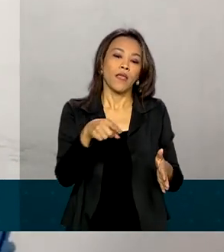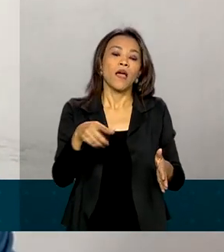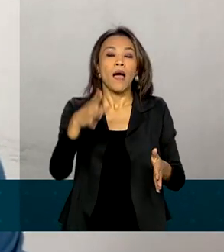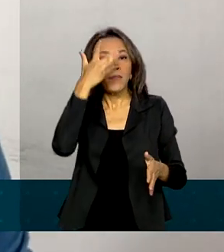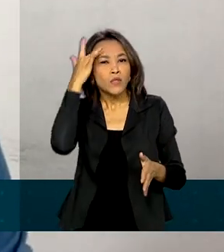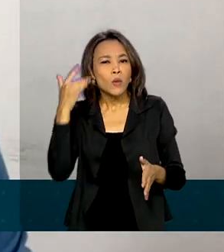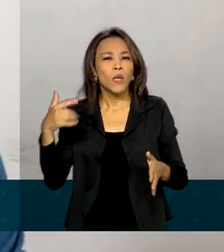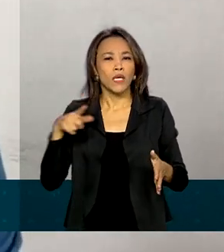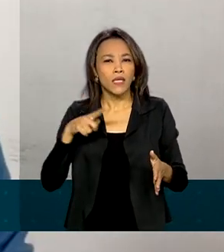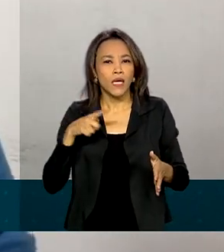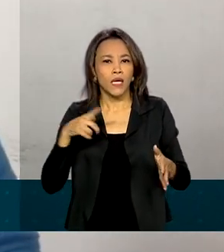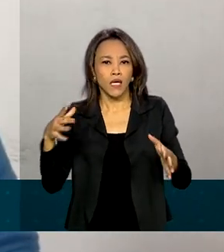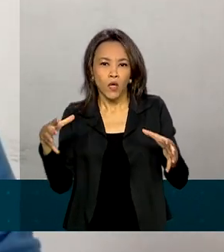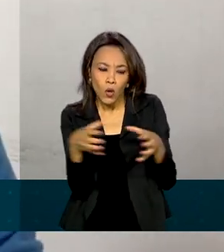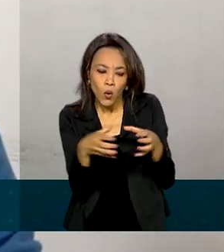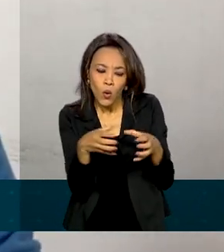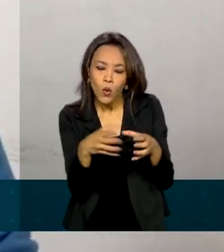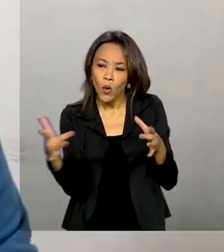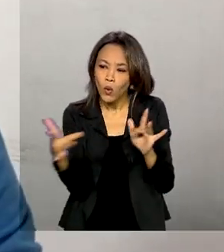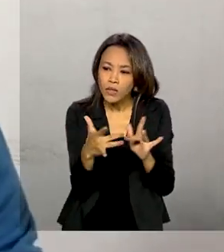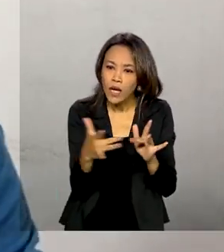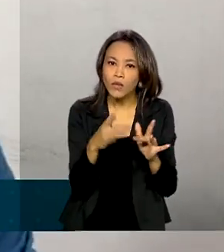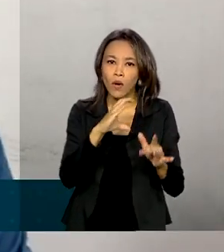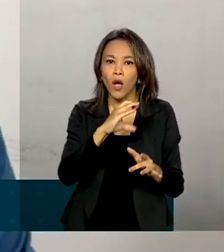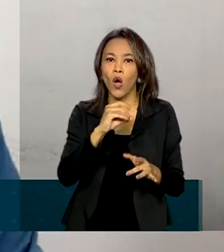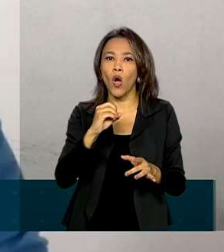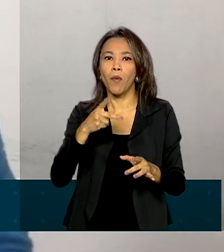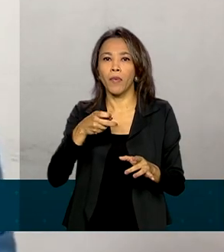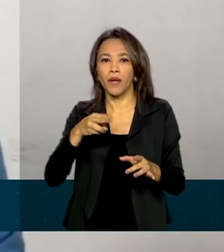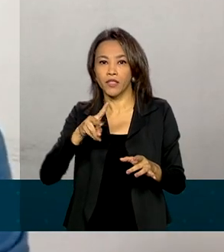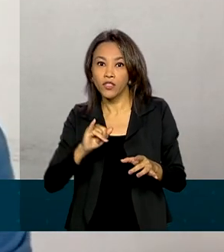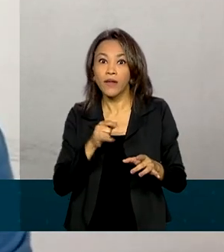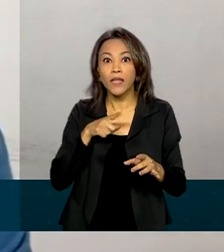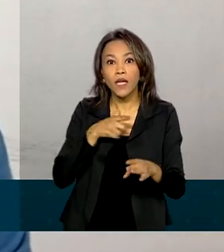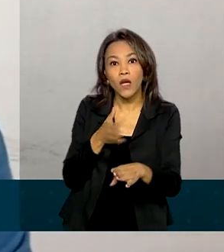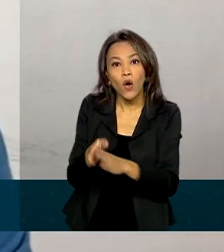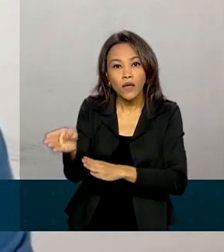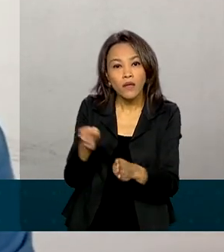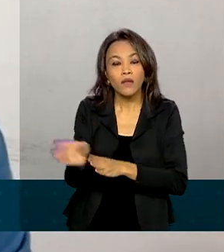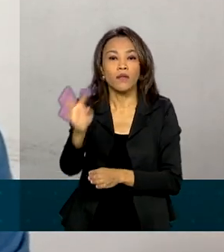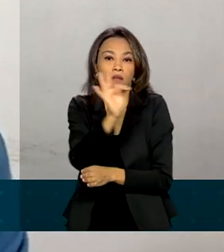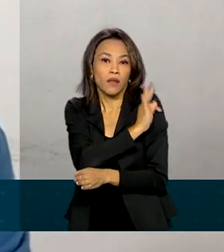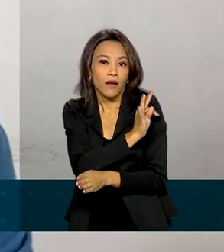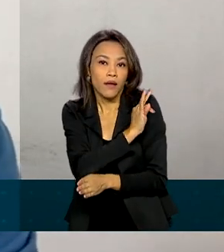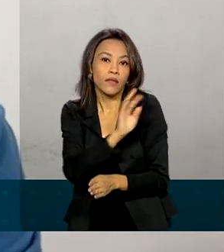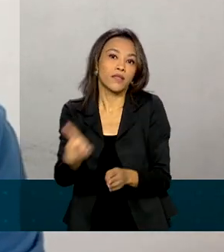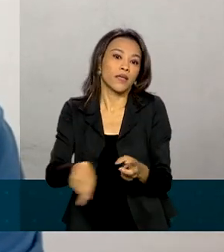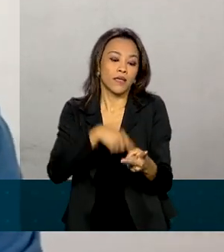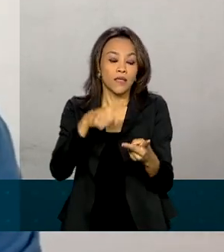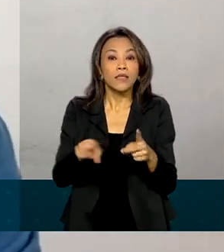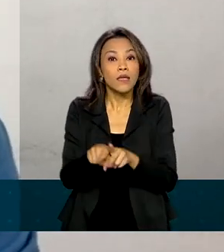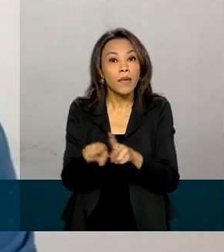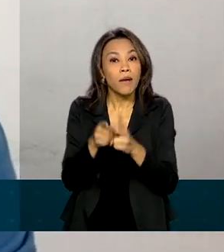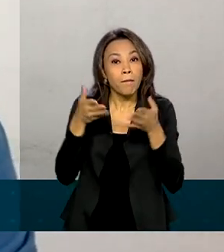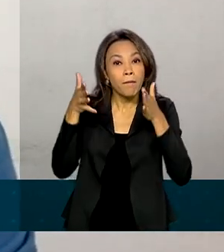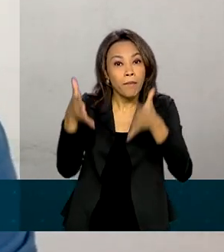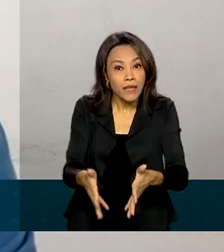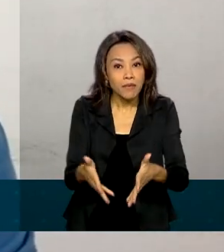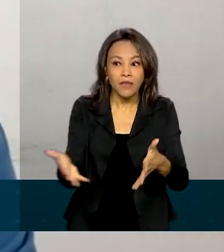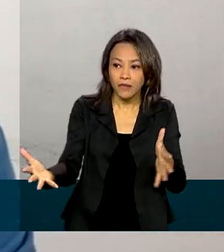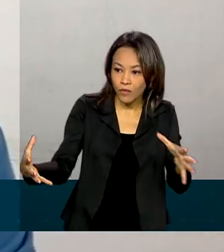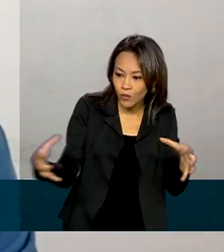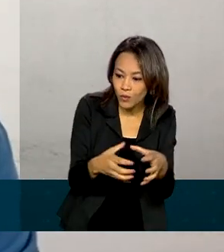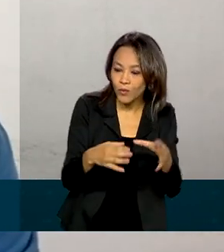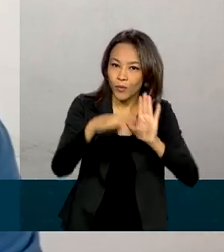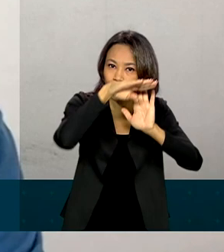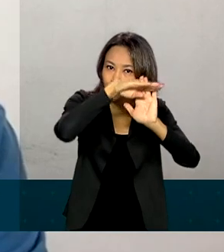agricultor têm contato com ele é a assistência técnica, mas na sequência tem um desdobramento em relação à participação do agricultor familiar nesse